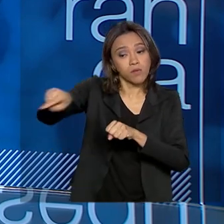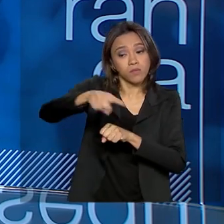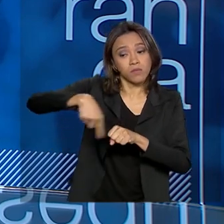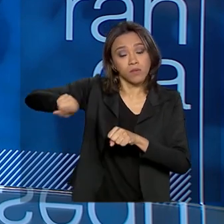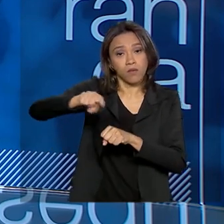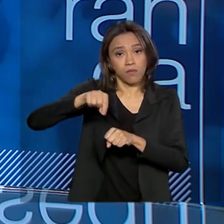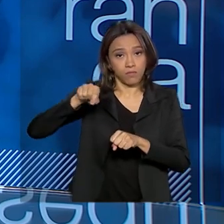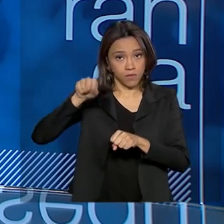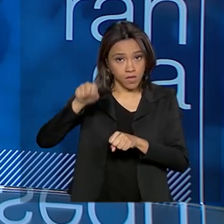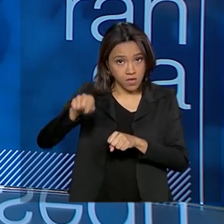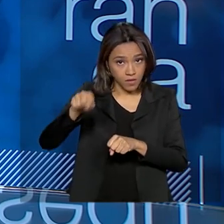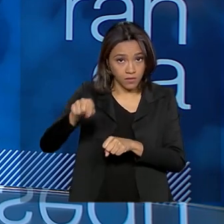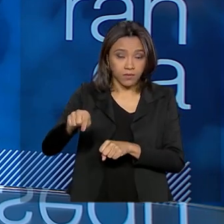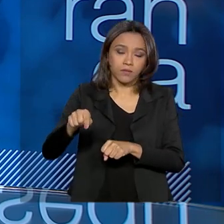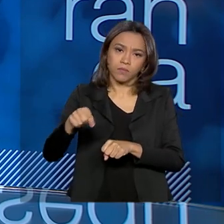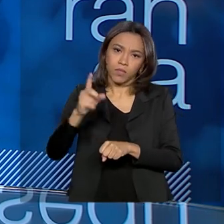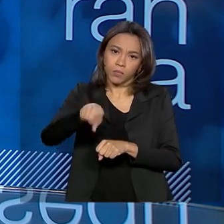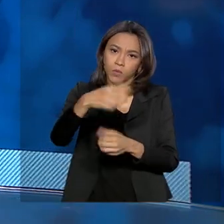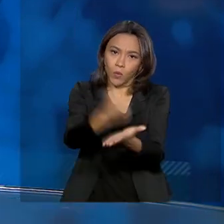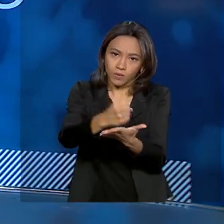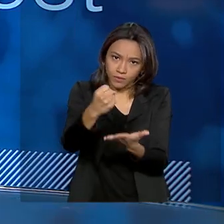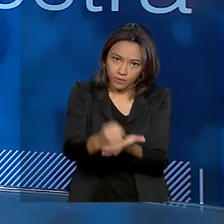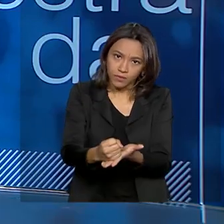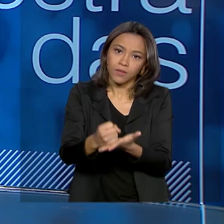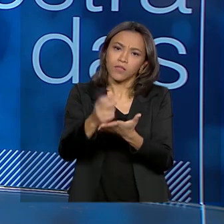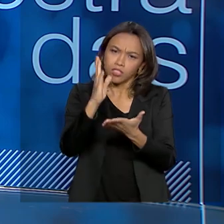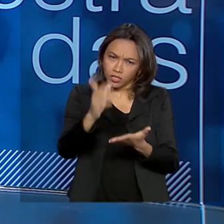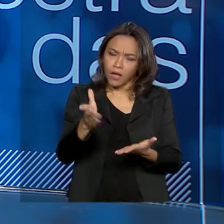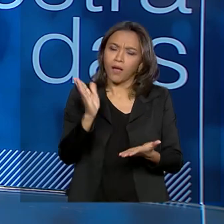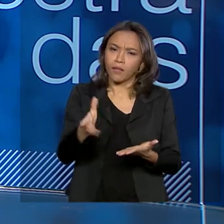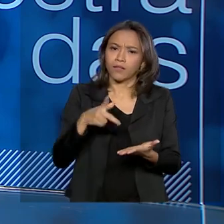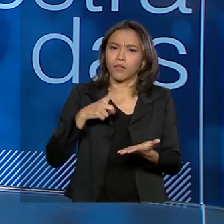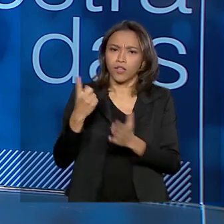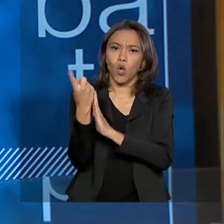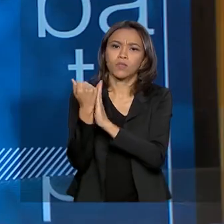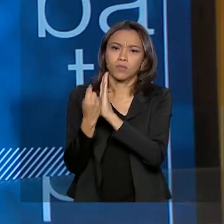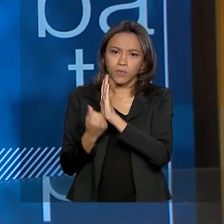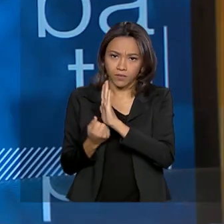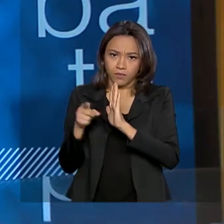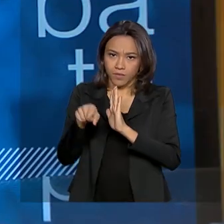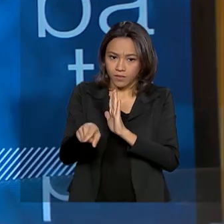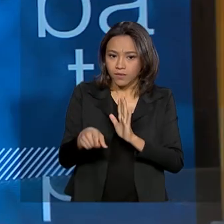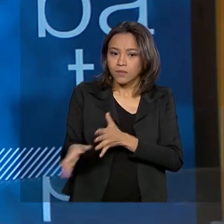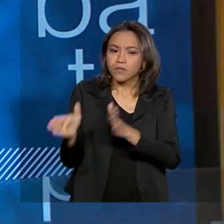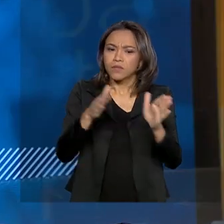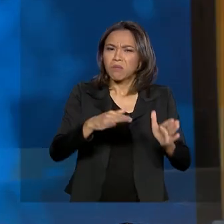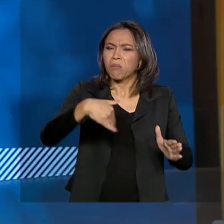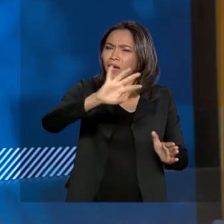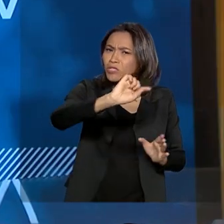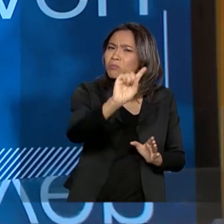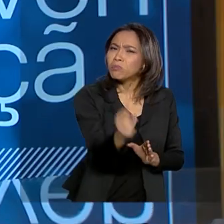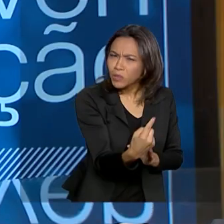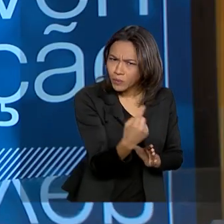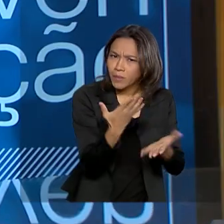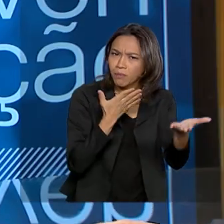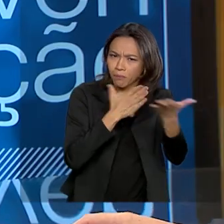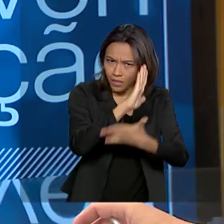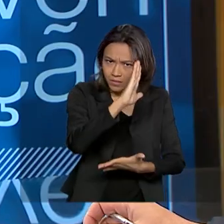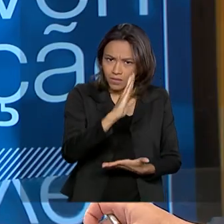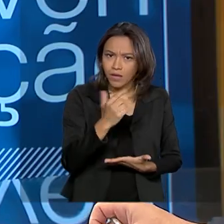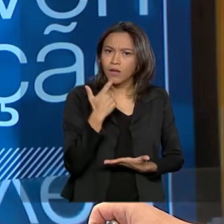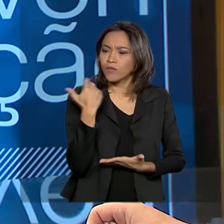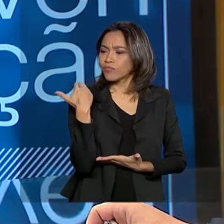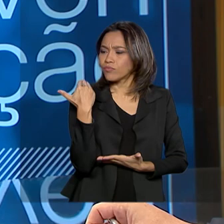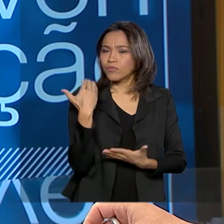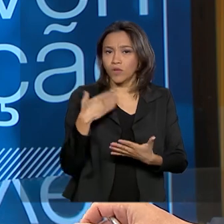contratar esses servidores, existe já até uma previsão orçamentária para isso. Ou seja, mas com esses mais de mil que passaram por esse recente curso